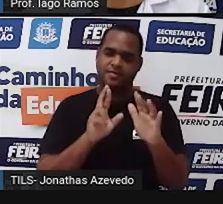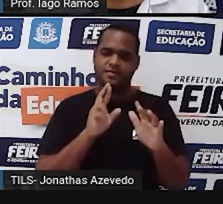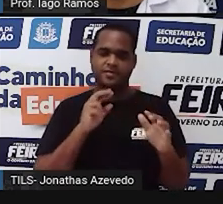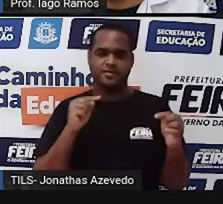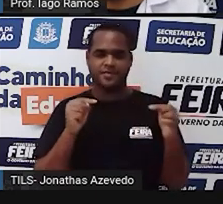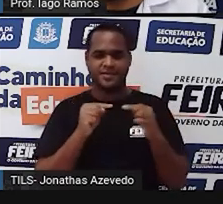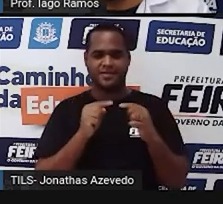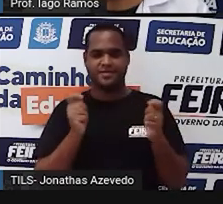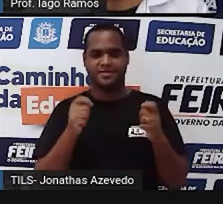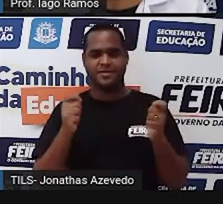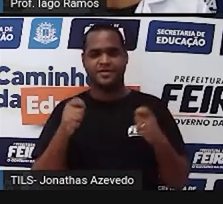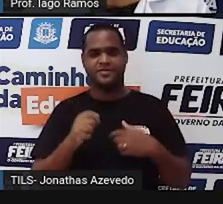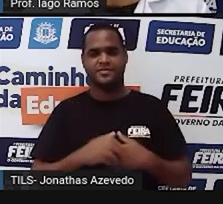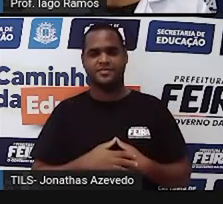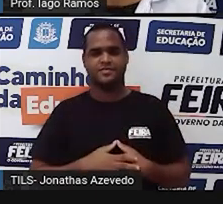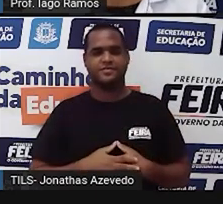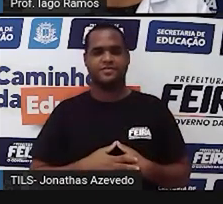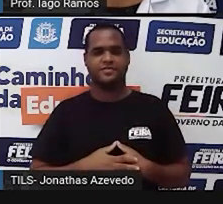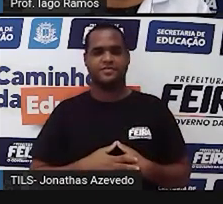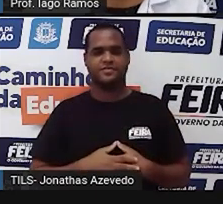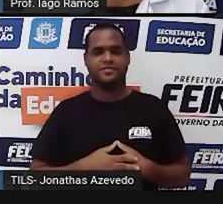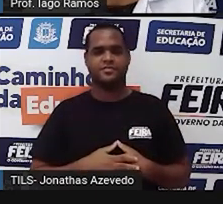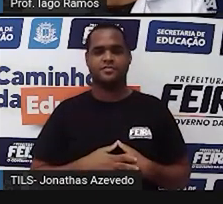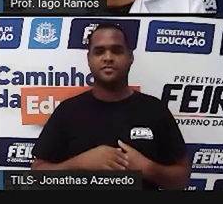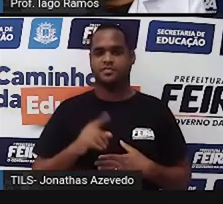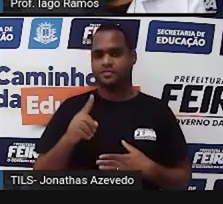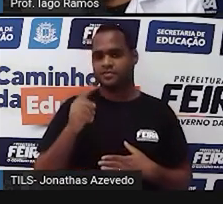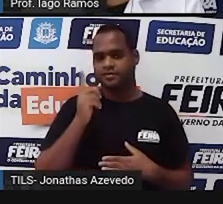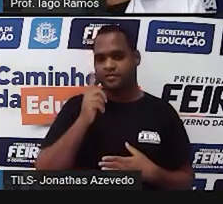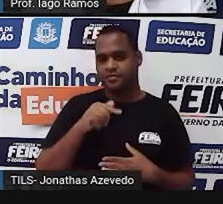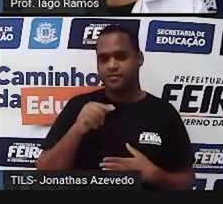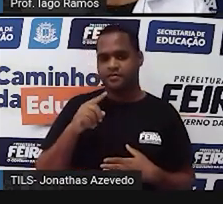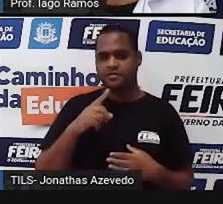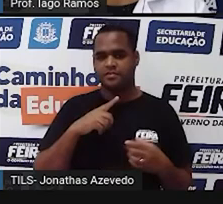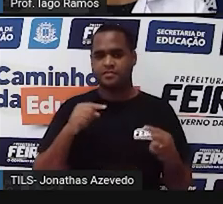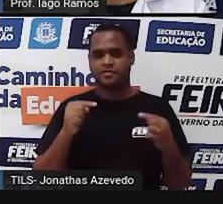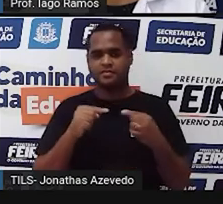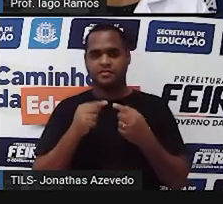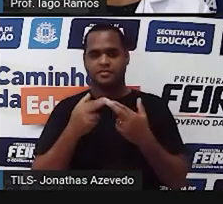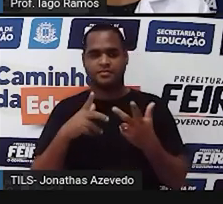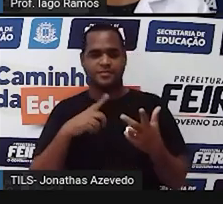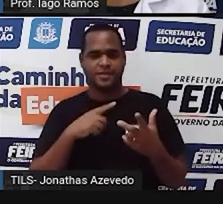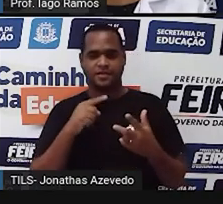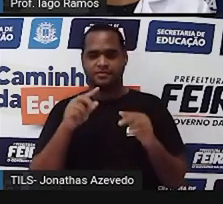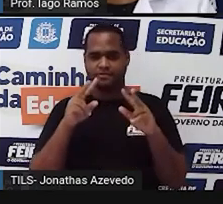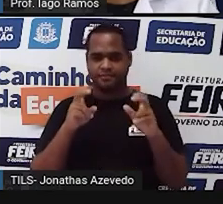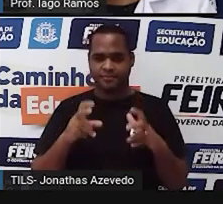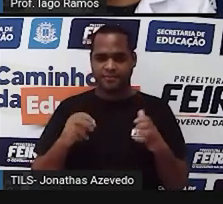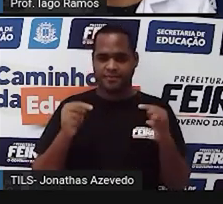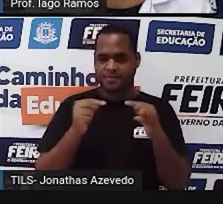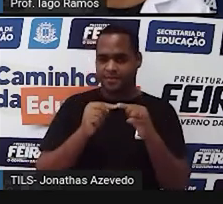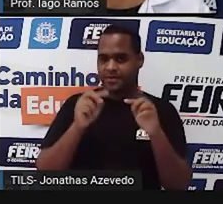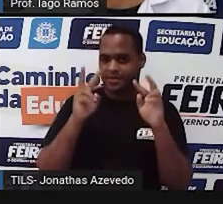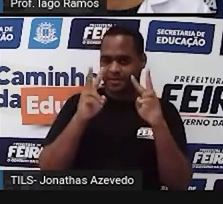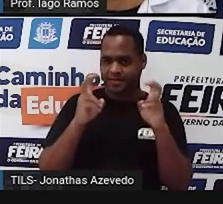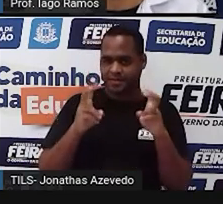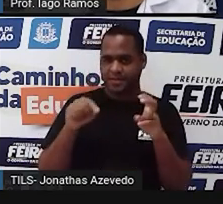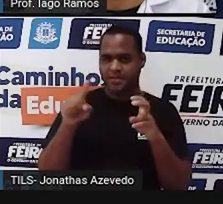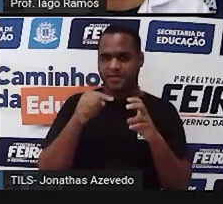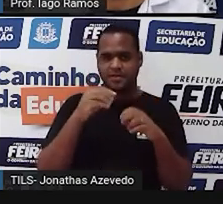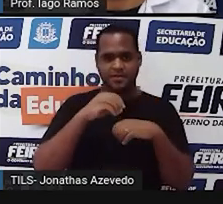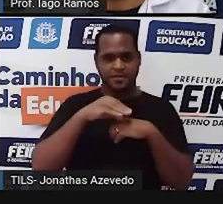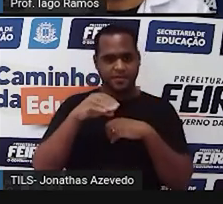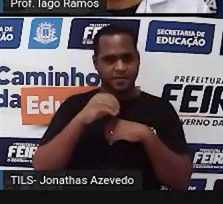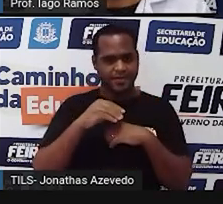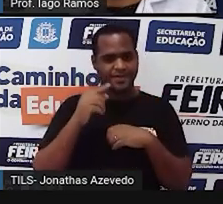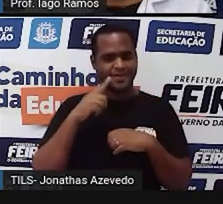perguntas e respostas, que tem a ver com esse assunto, esse tema que a gente trouxe aqui para